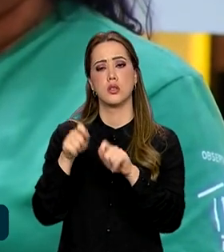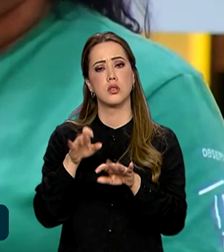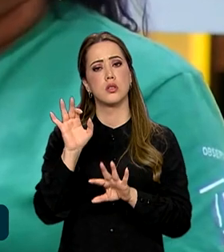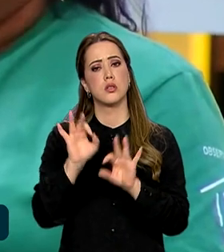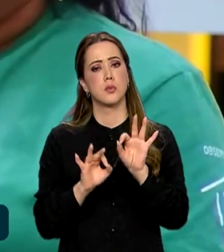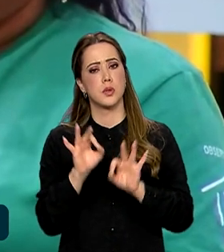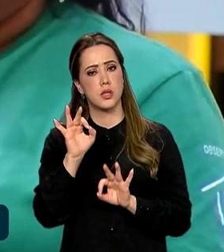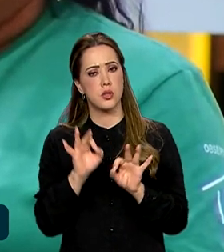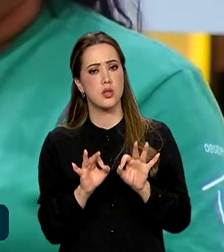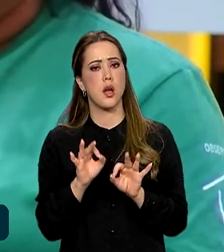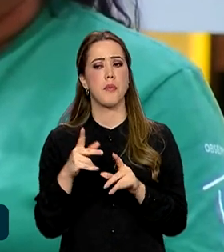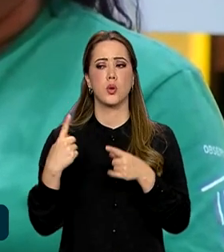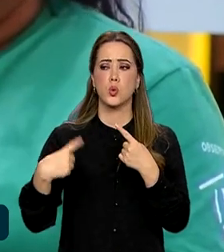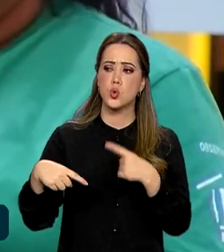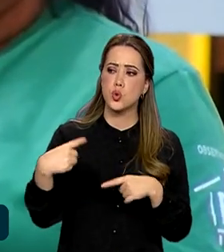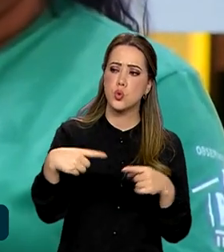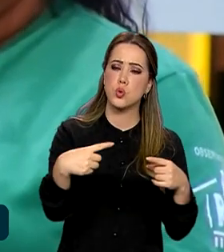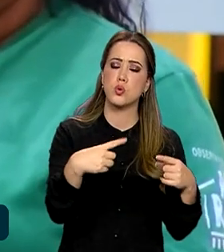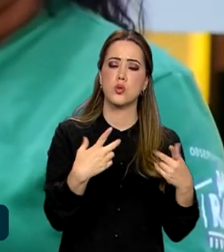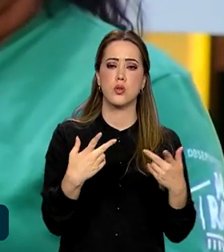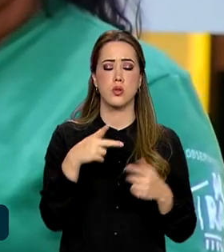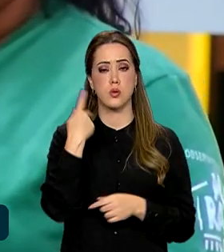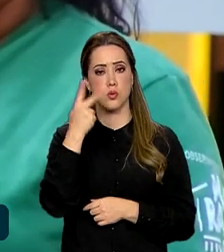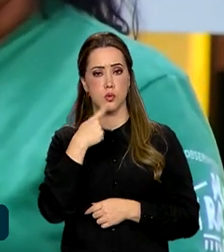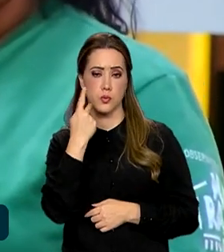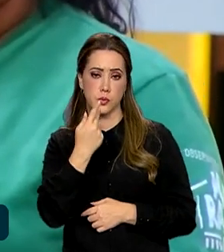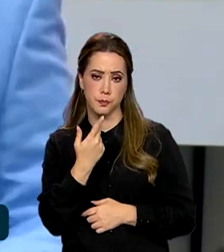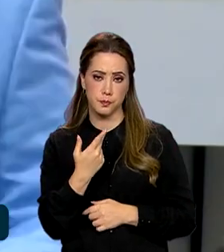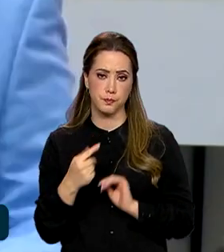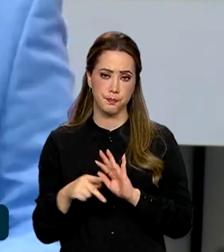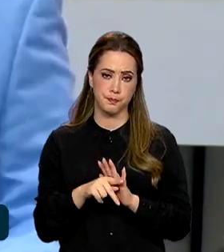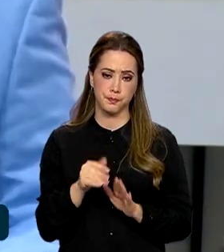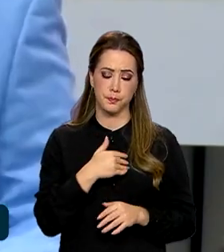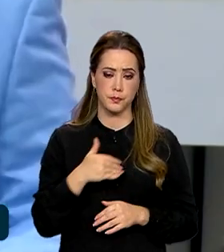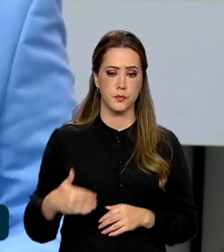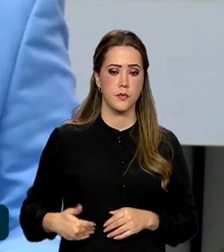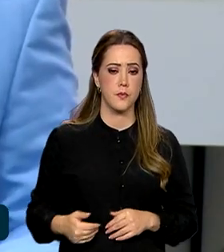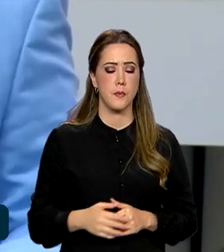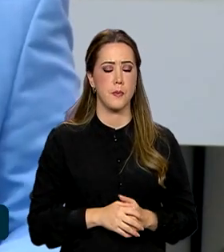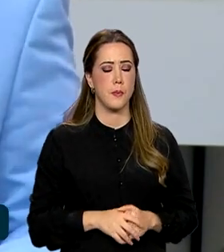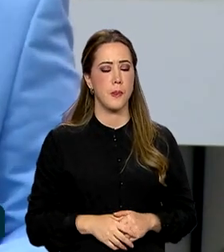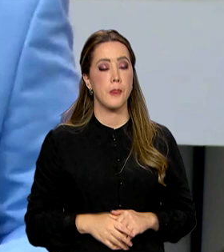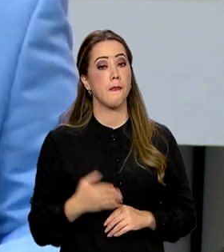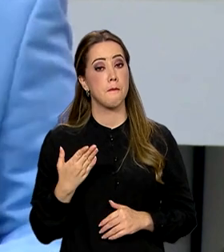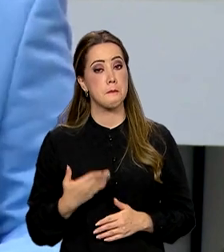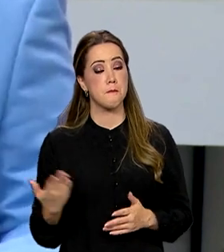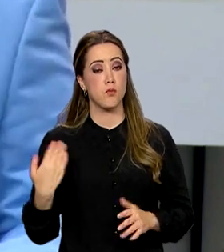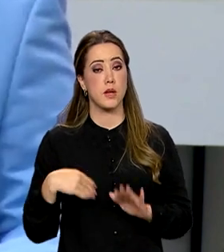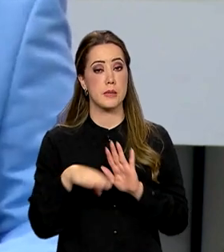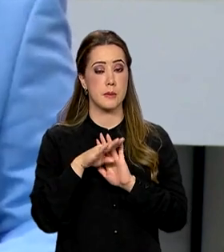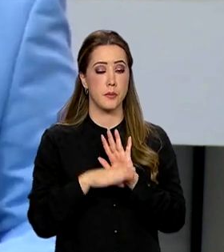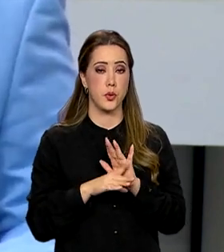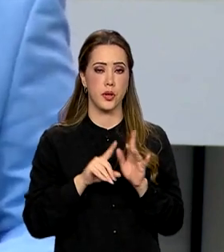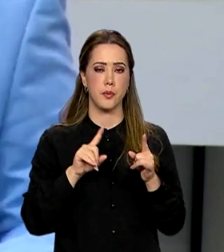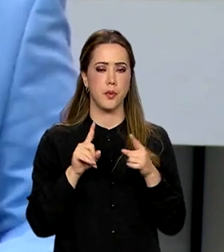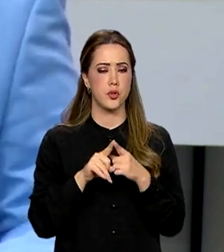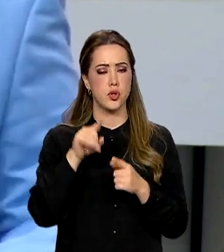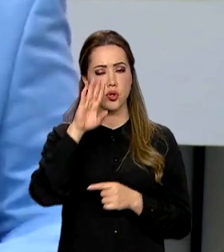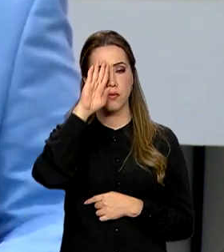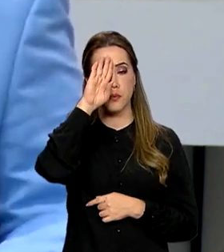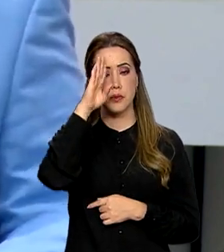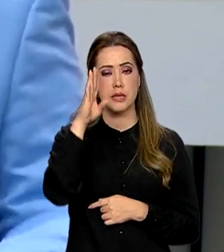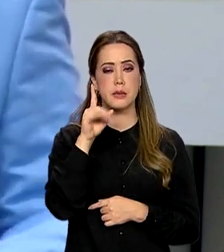de construção e debates de políticas públicas. O programa tem como prioridade, e esse é um dos